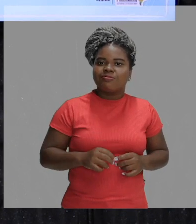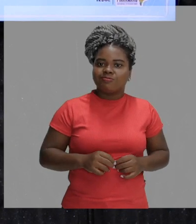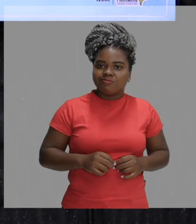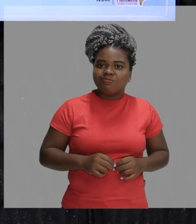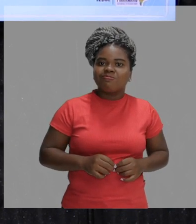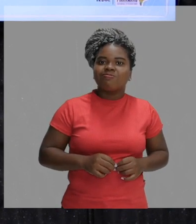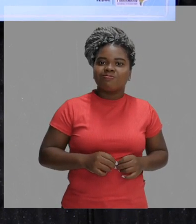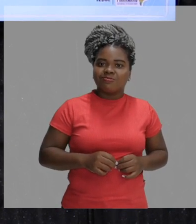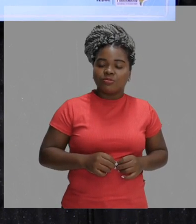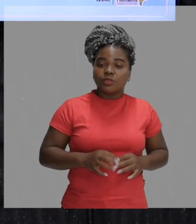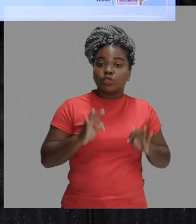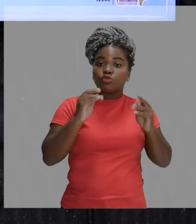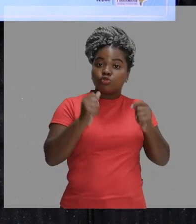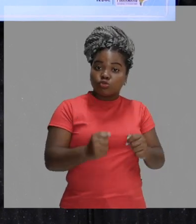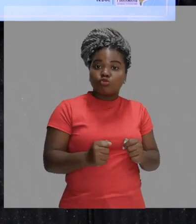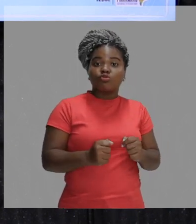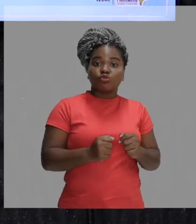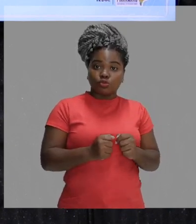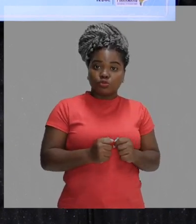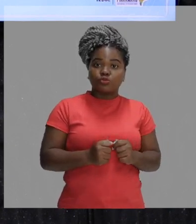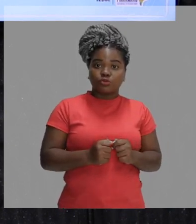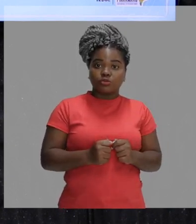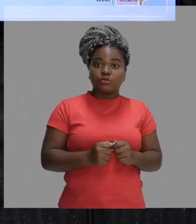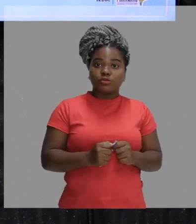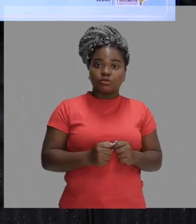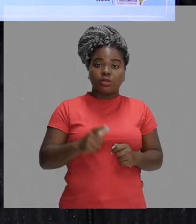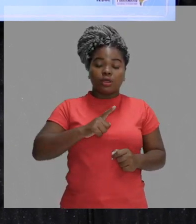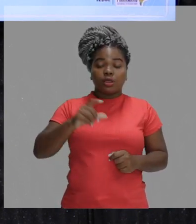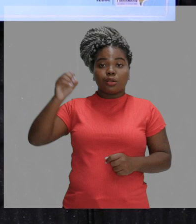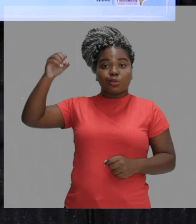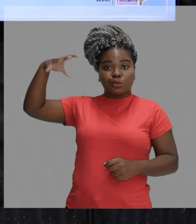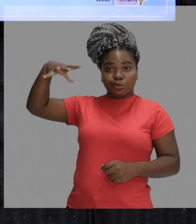Então isso tudo é proveniente do fenômeno óptico.